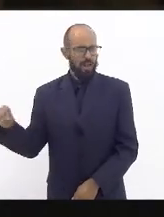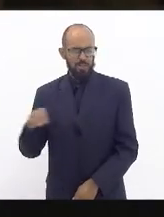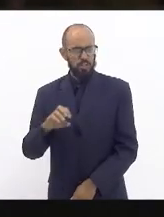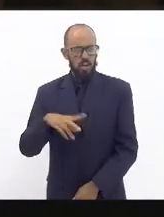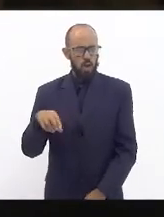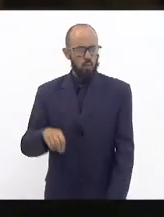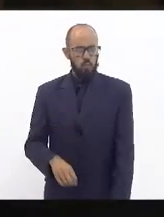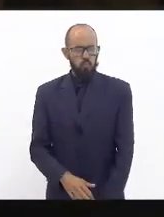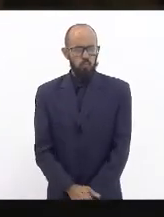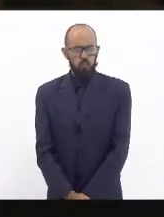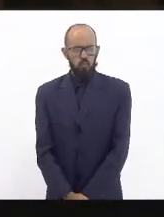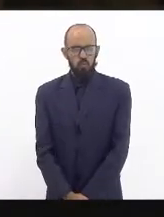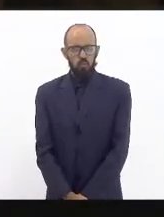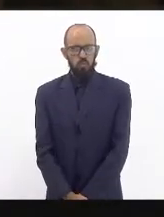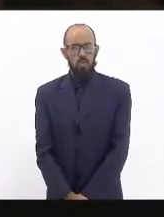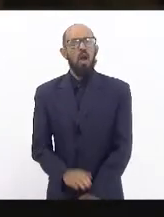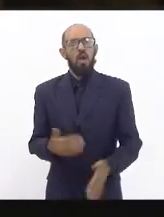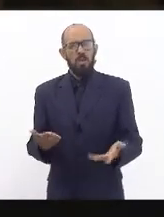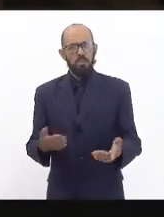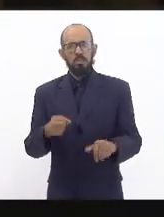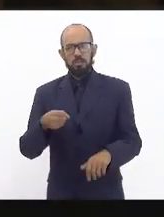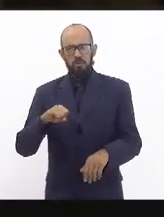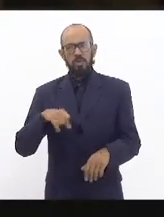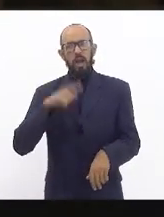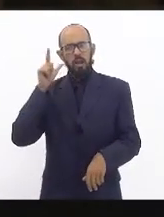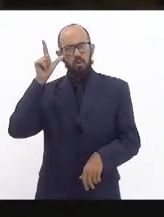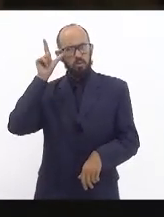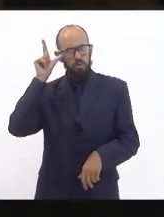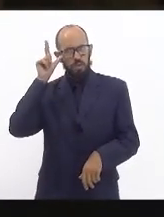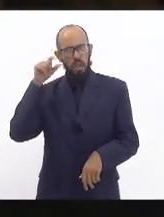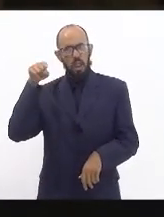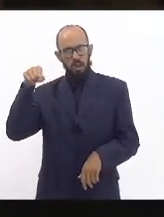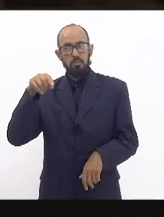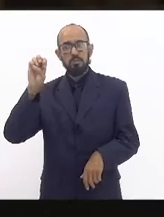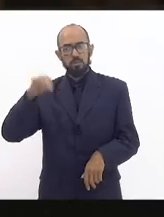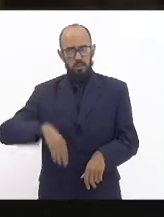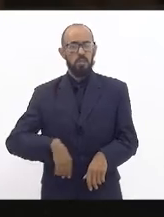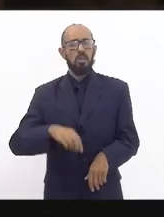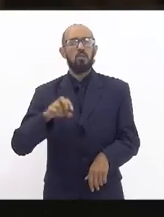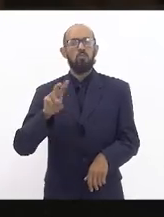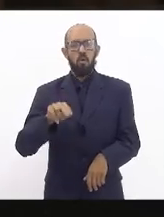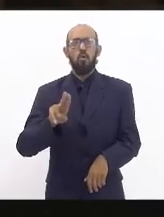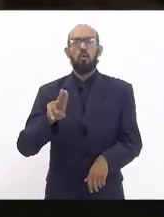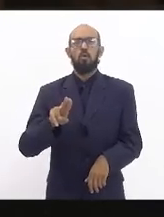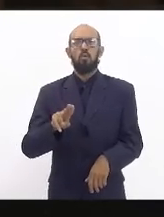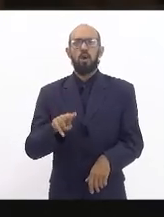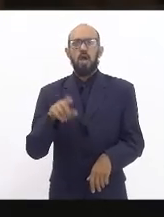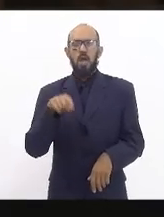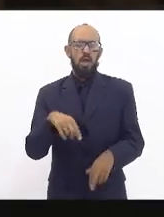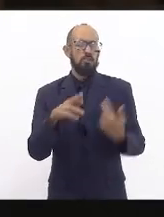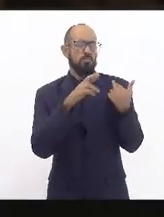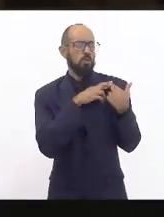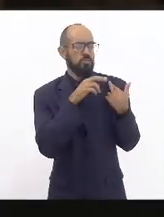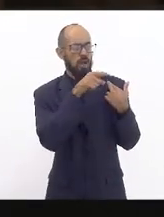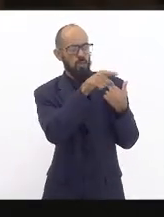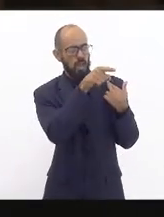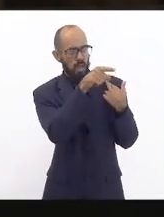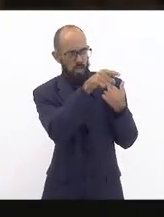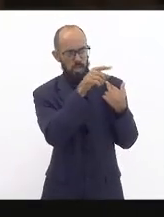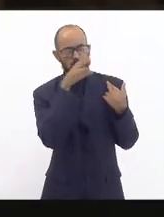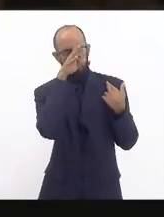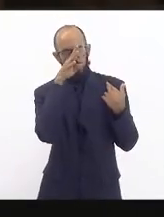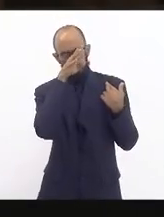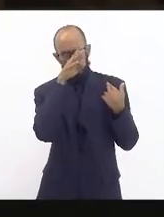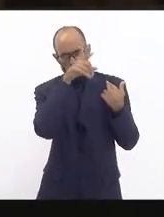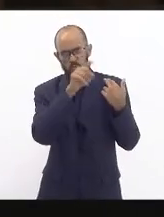achando que vai vai estar lá a Lucinha lá para poder dizer são responsáveis pelo absurdo esse grave dano ambiental que